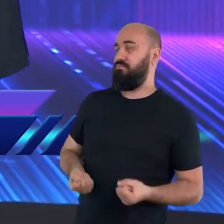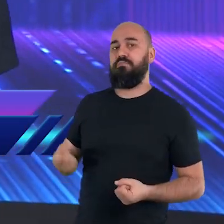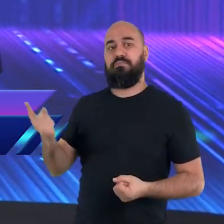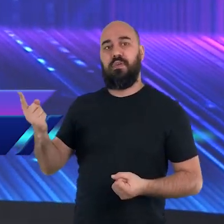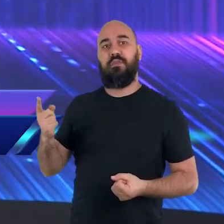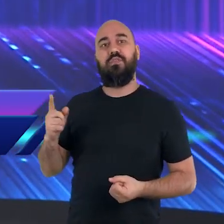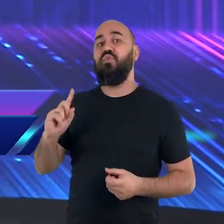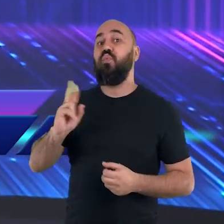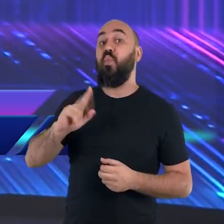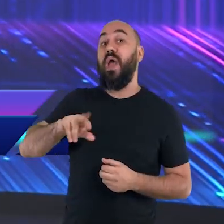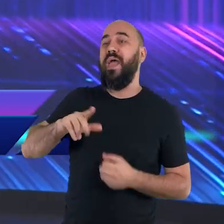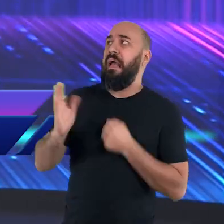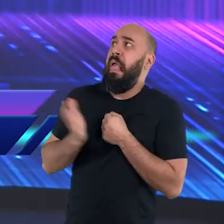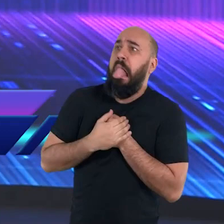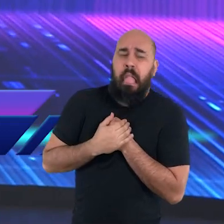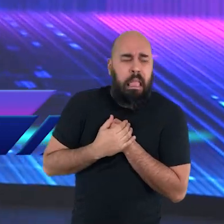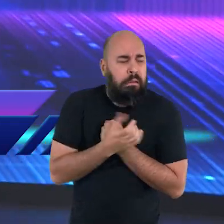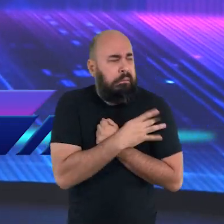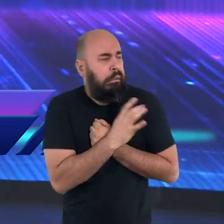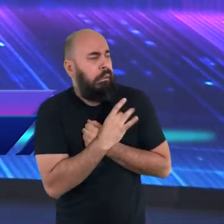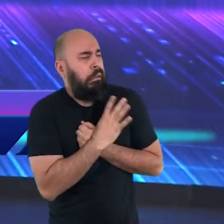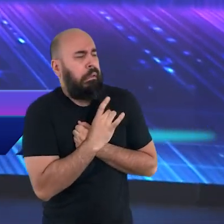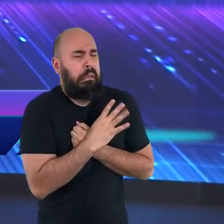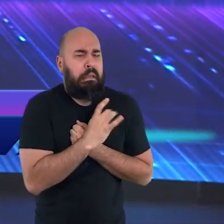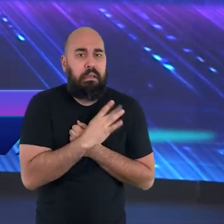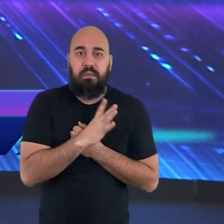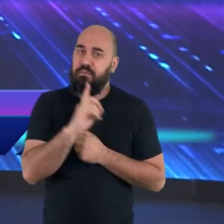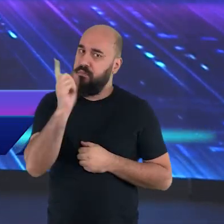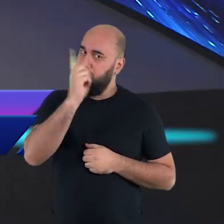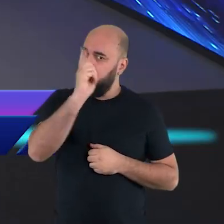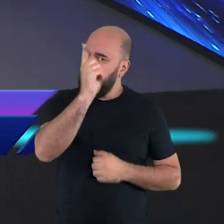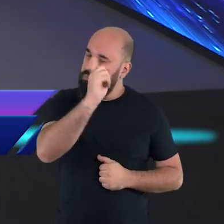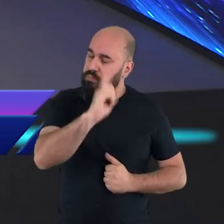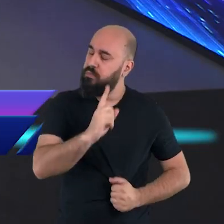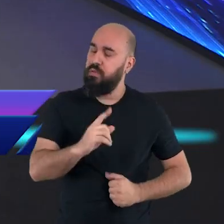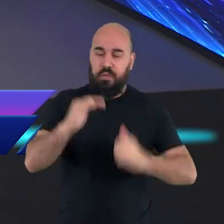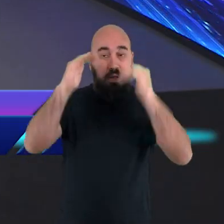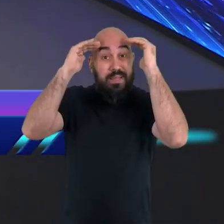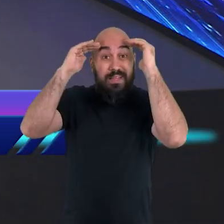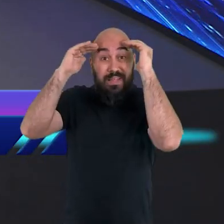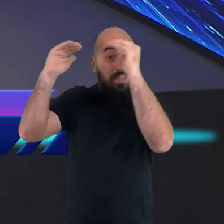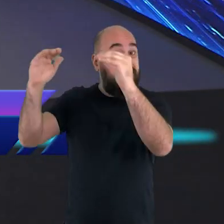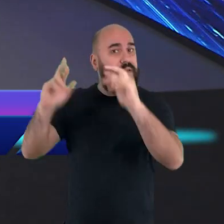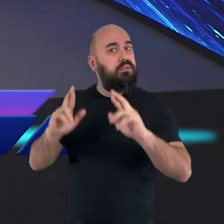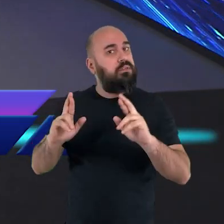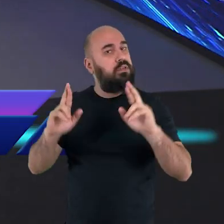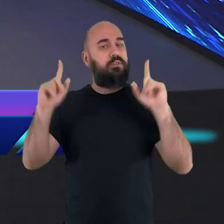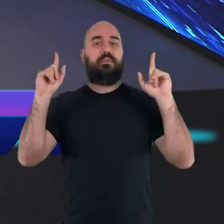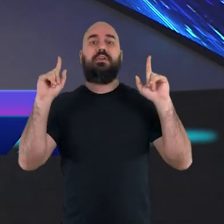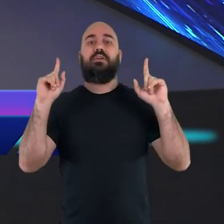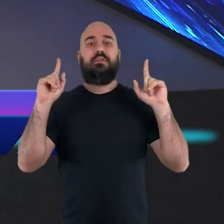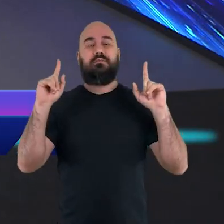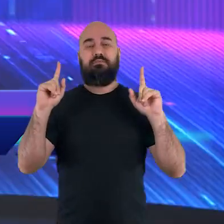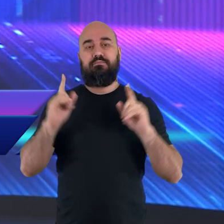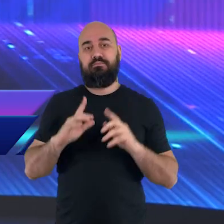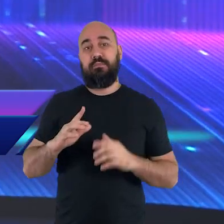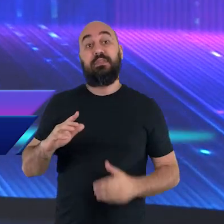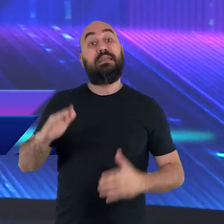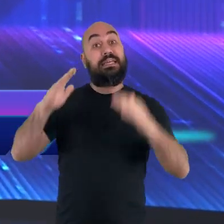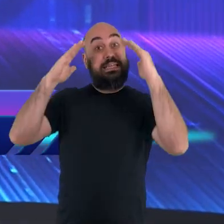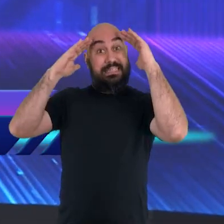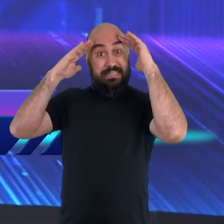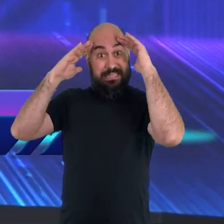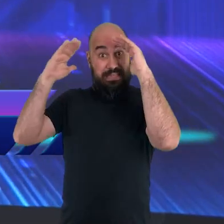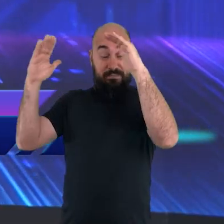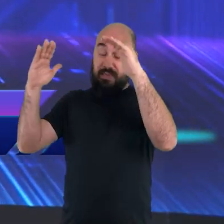Deus em algum lugar e encontrar. Não vou me esconder que eu estou morrendo de medo e abaixa, agacha. Não, não é isso não. Temer a Deus é